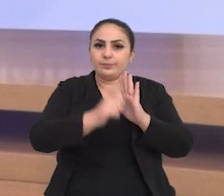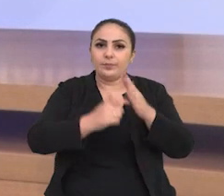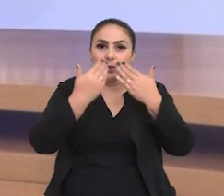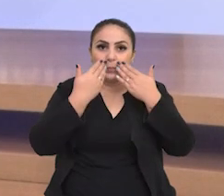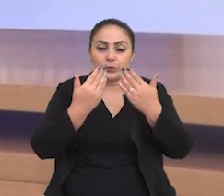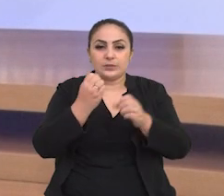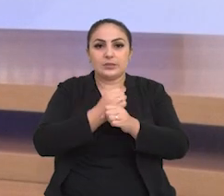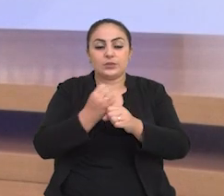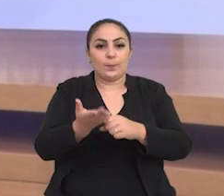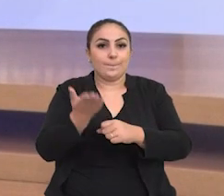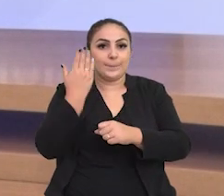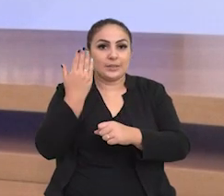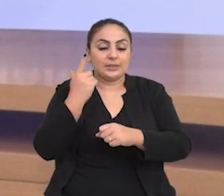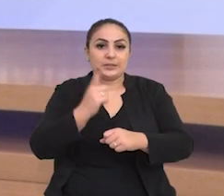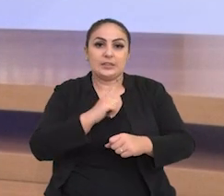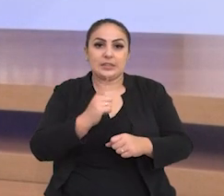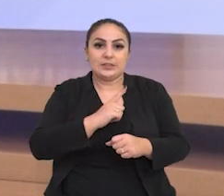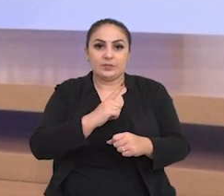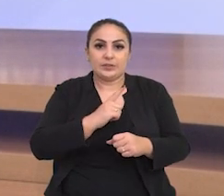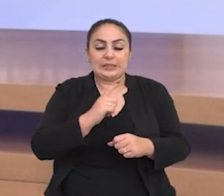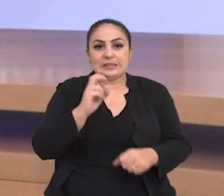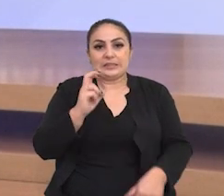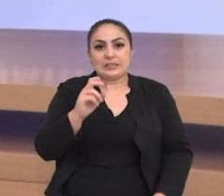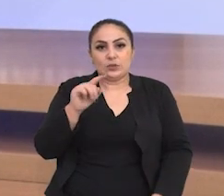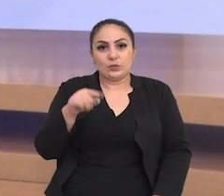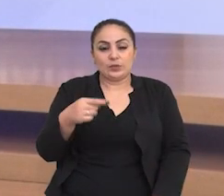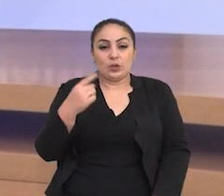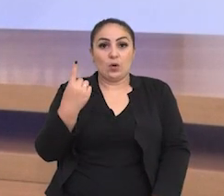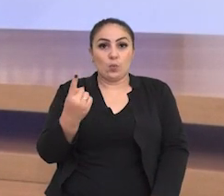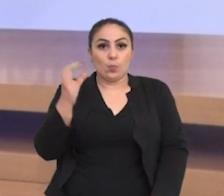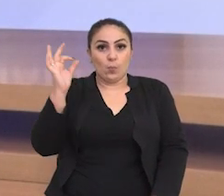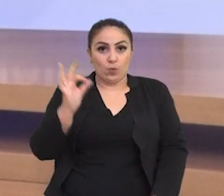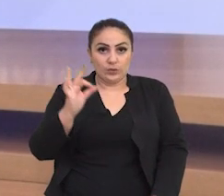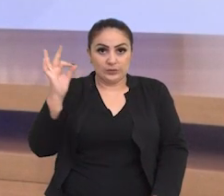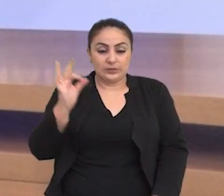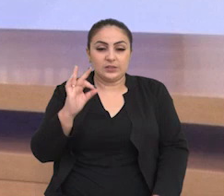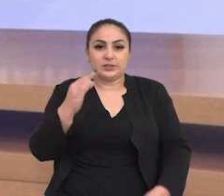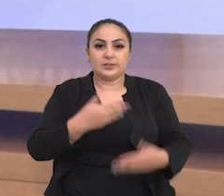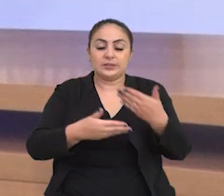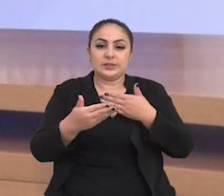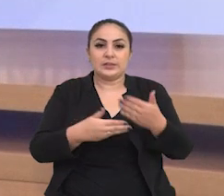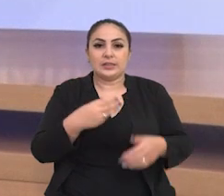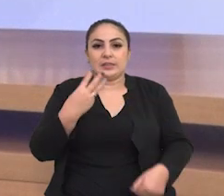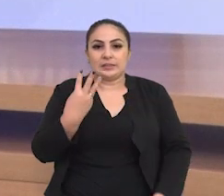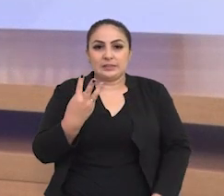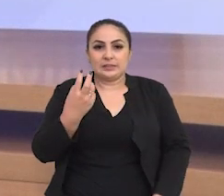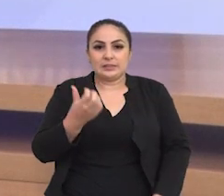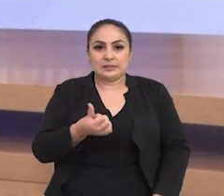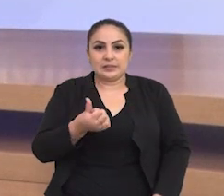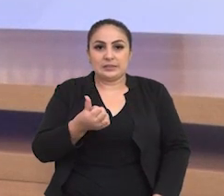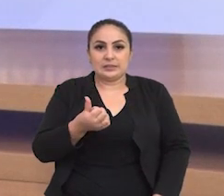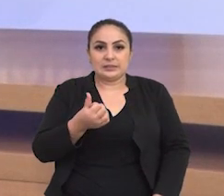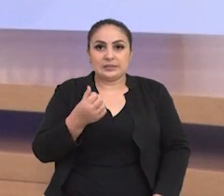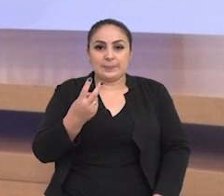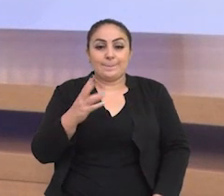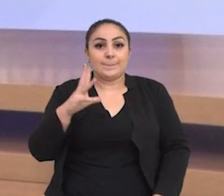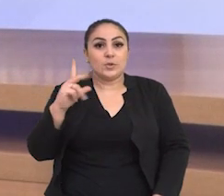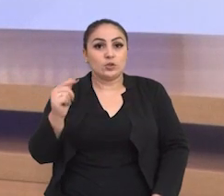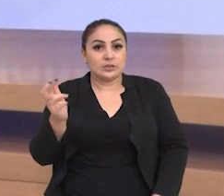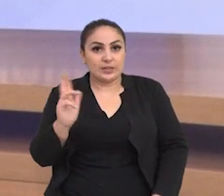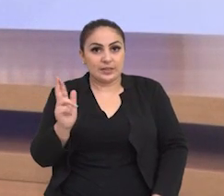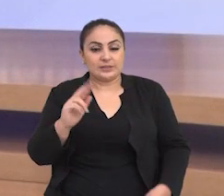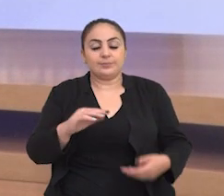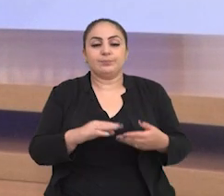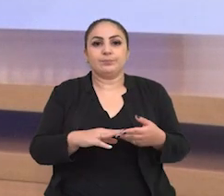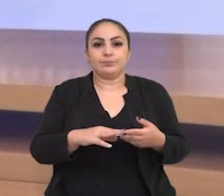mostram que no ano passado, houve uma alta de 5,1%, atingindo 360 bilhões